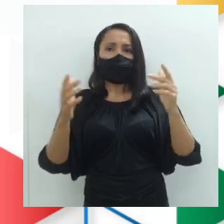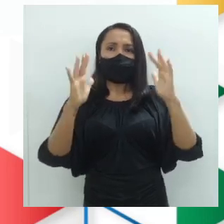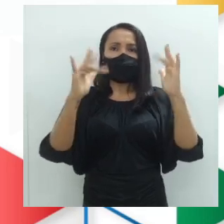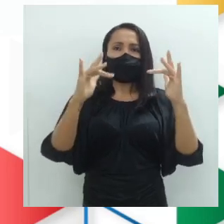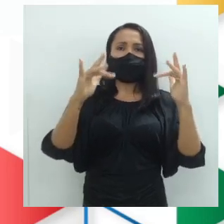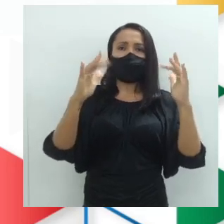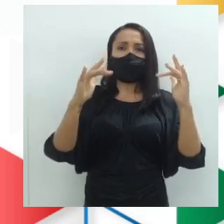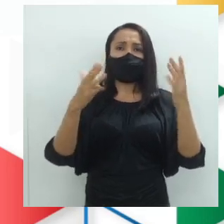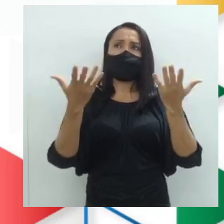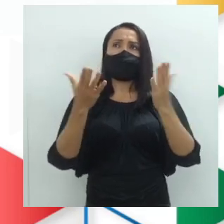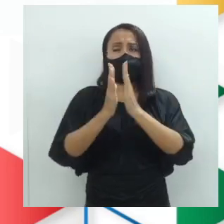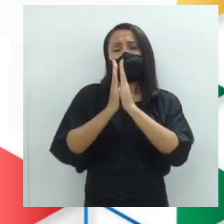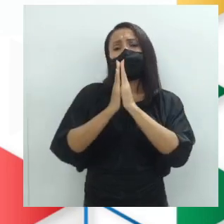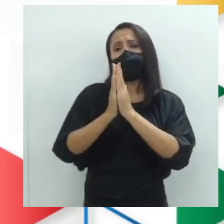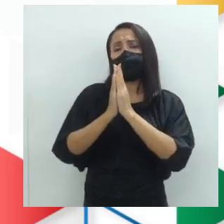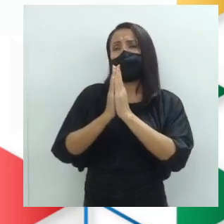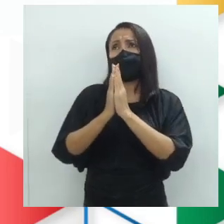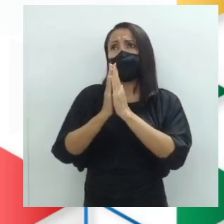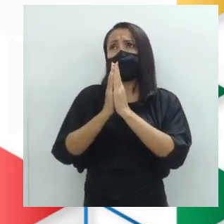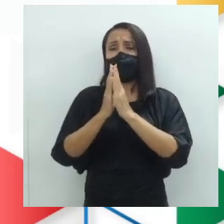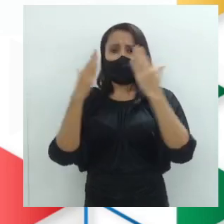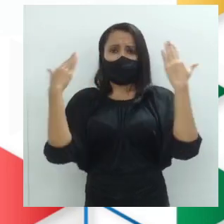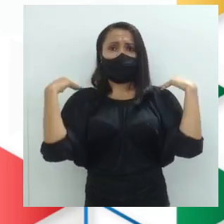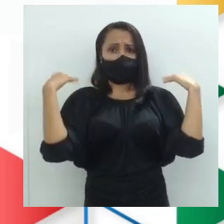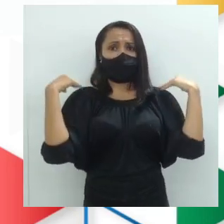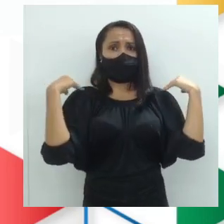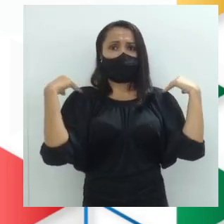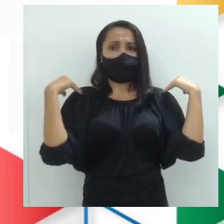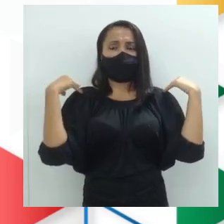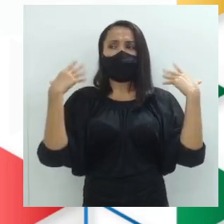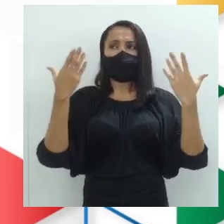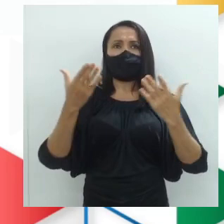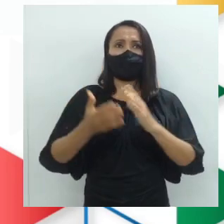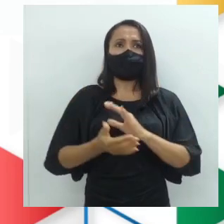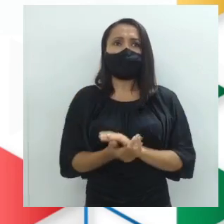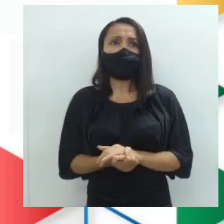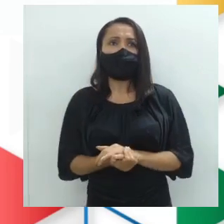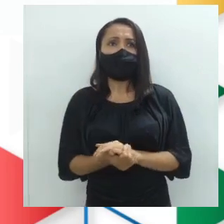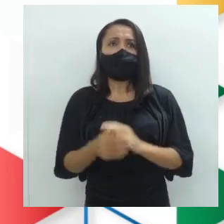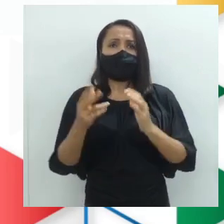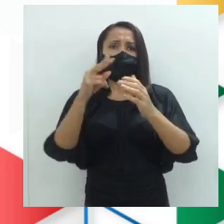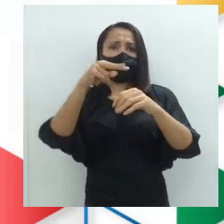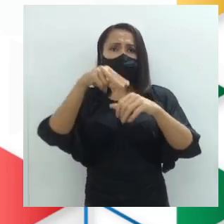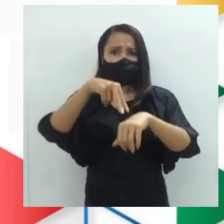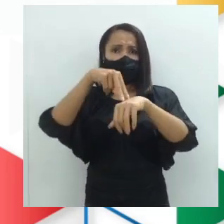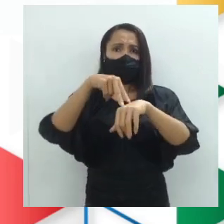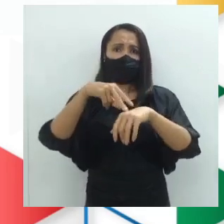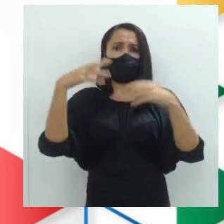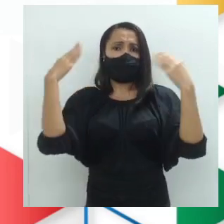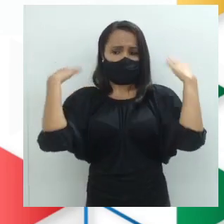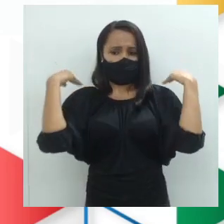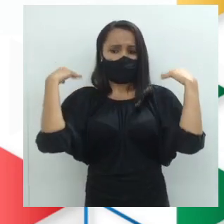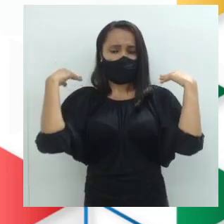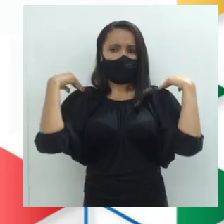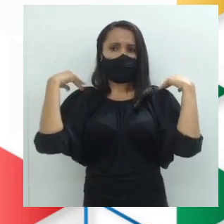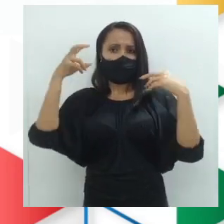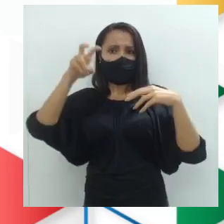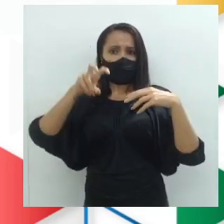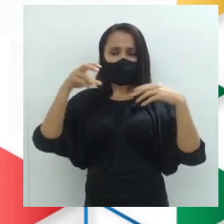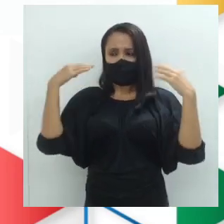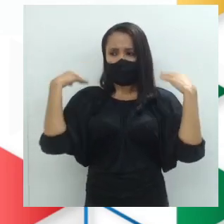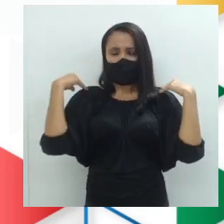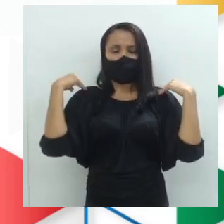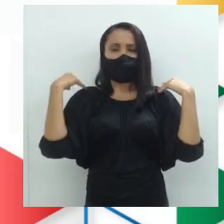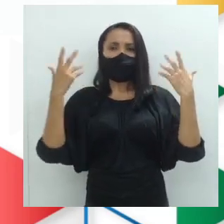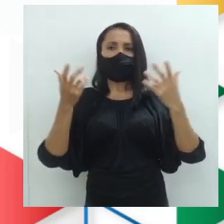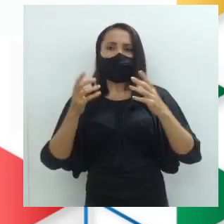pede certo para ver melhor o cantor. Escutem só. Me levanta para ver a banda no palco. E